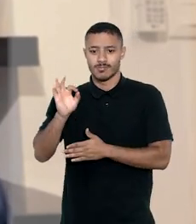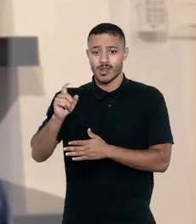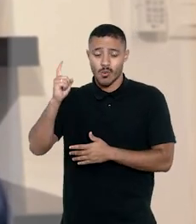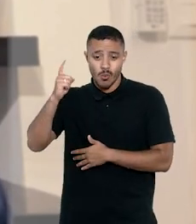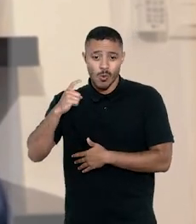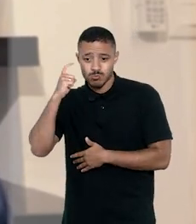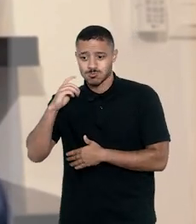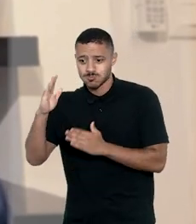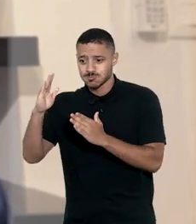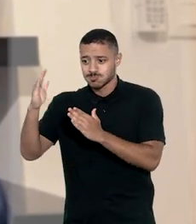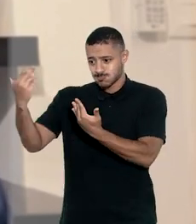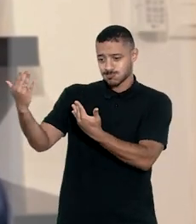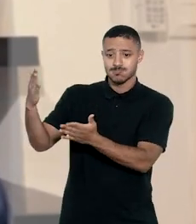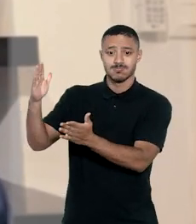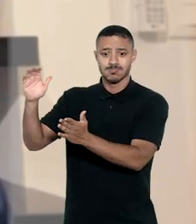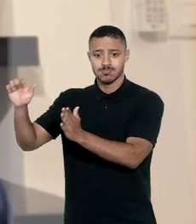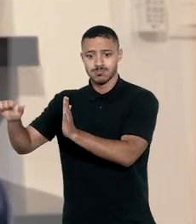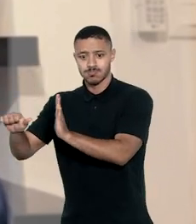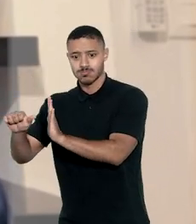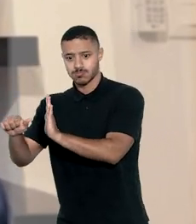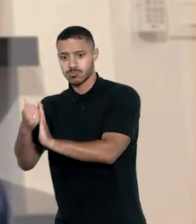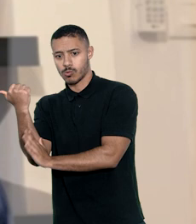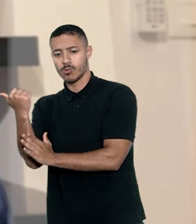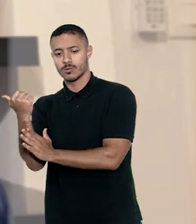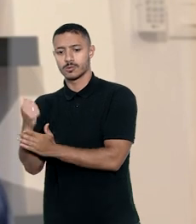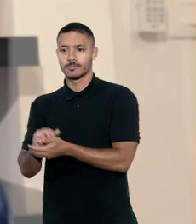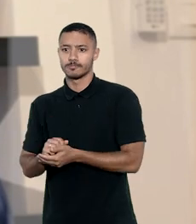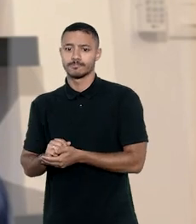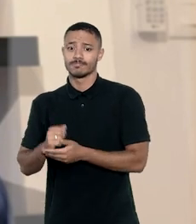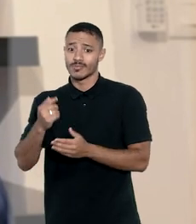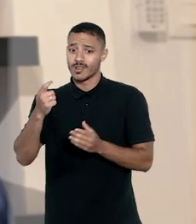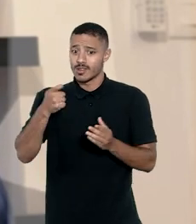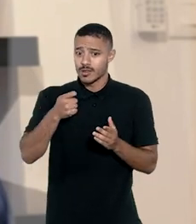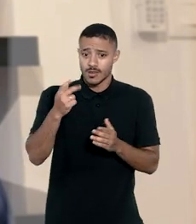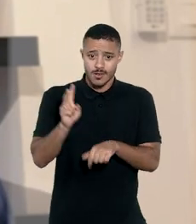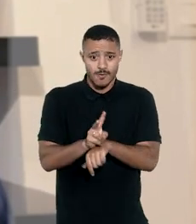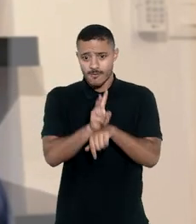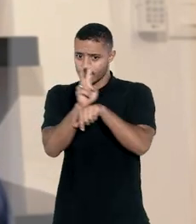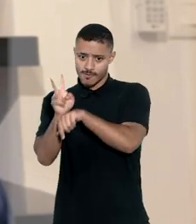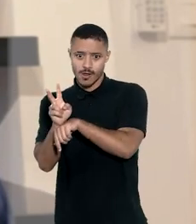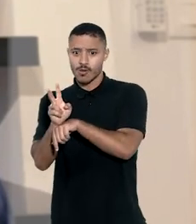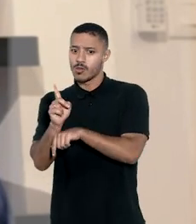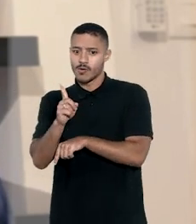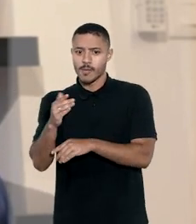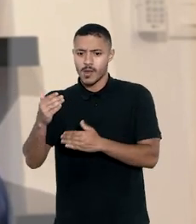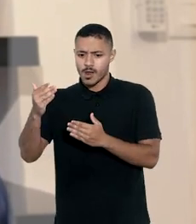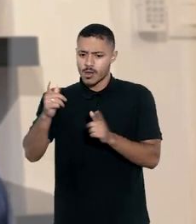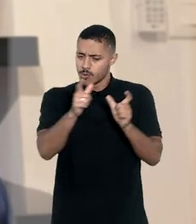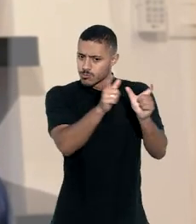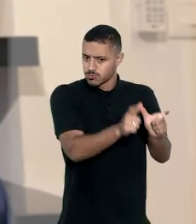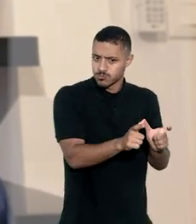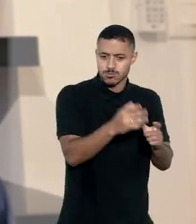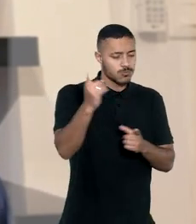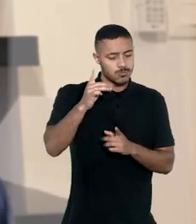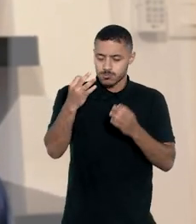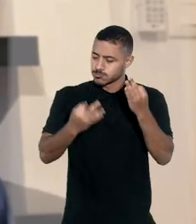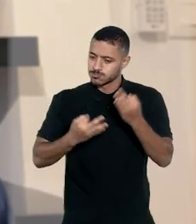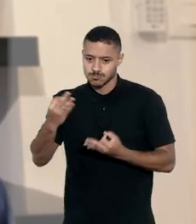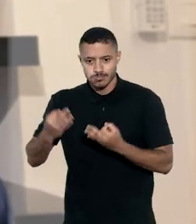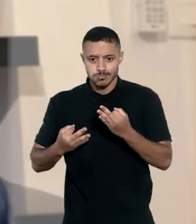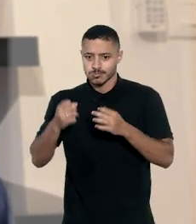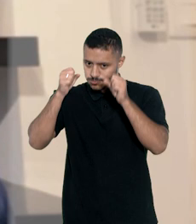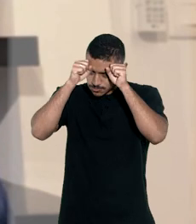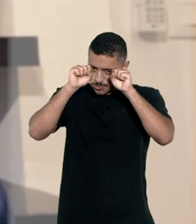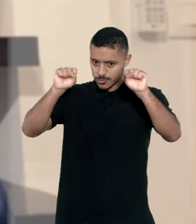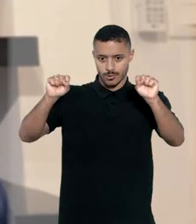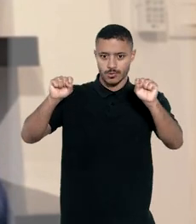esse percentual ao advogado da parte que ganhar. Então, esse valor não vai para a parte, não vai para